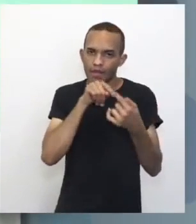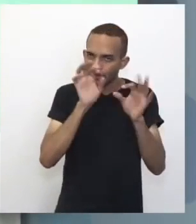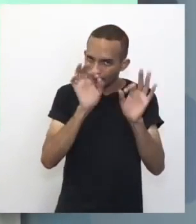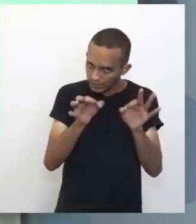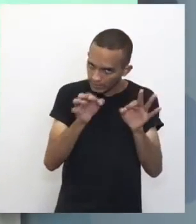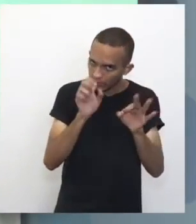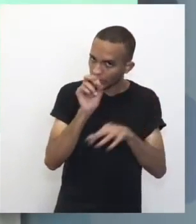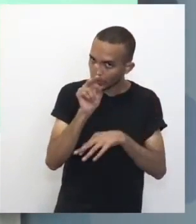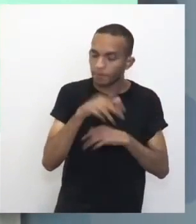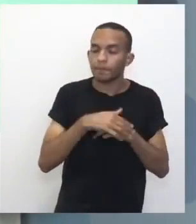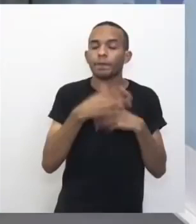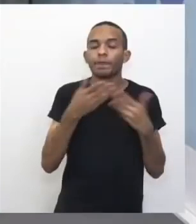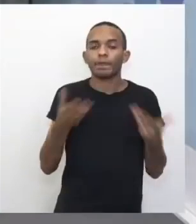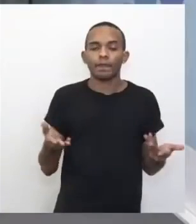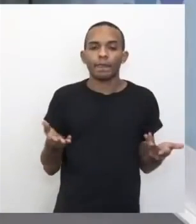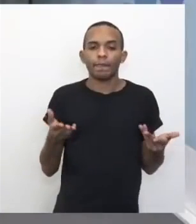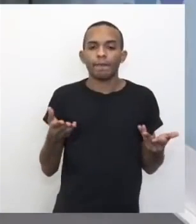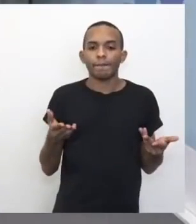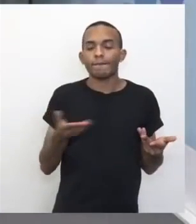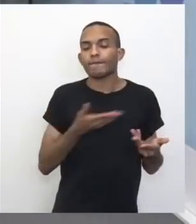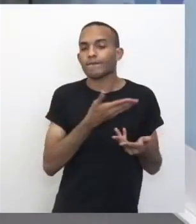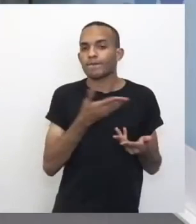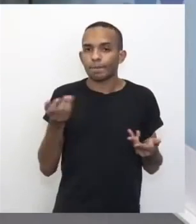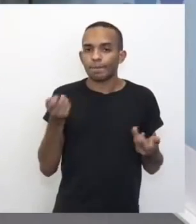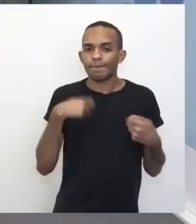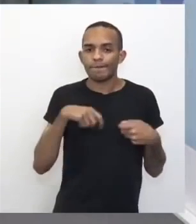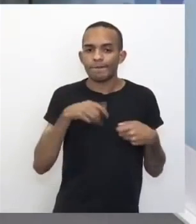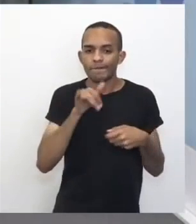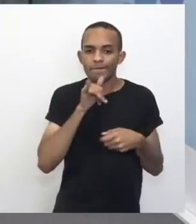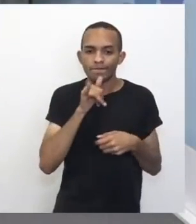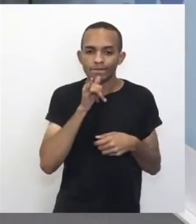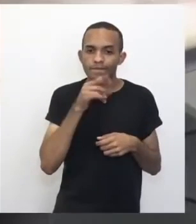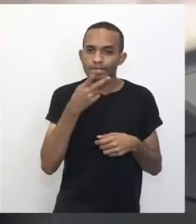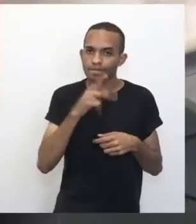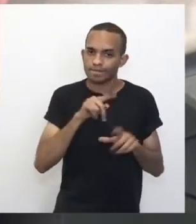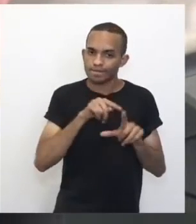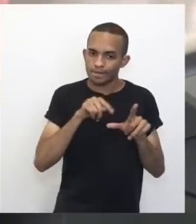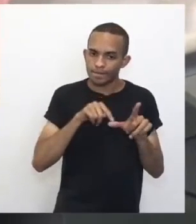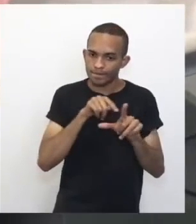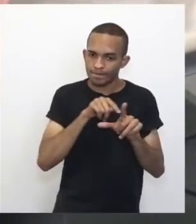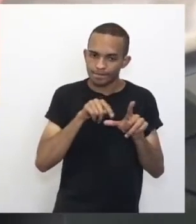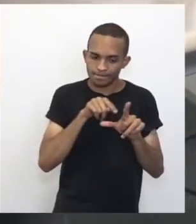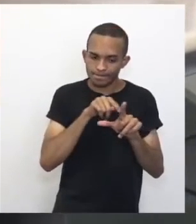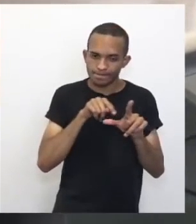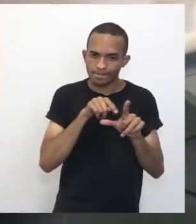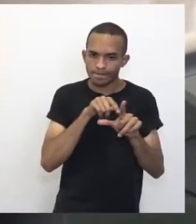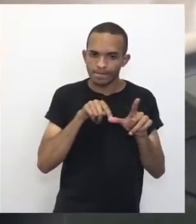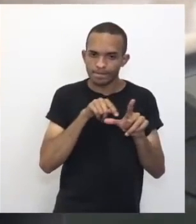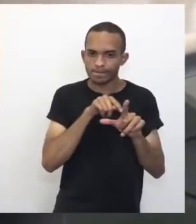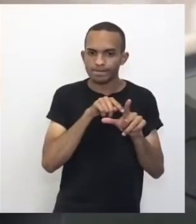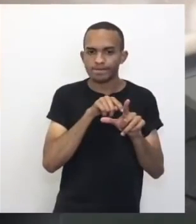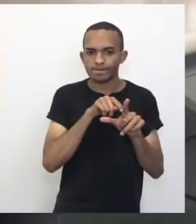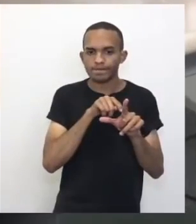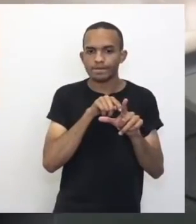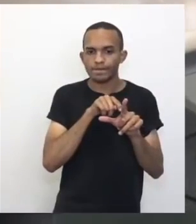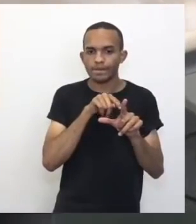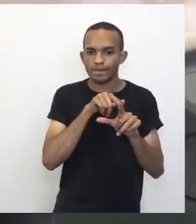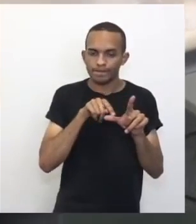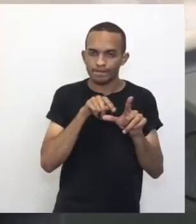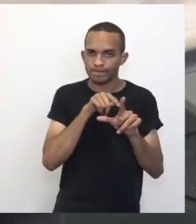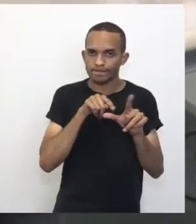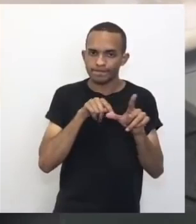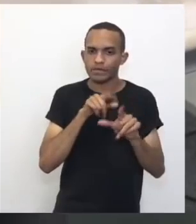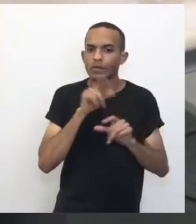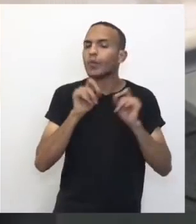Beleza? Aí, você tem que fixar esse ângulo aqui, ó. Então, você tem que fixar esse ângulo aqui.